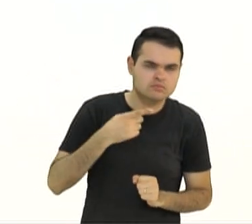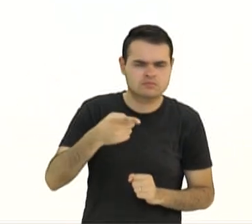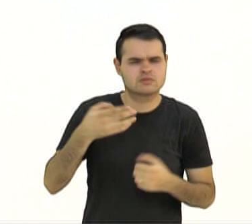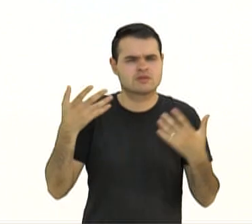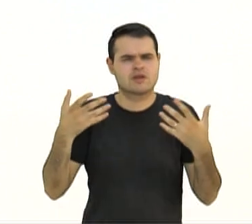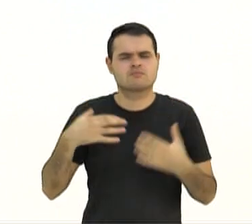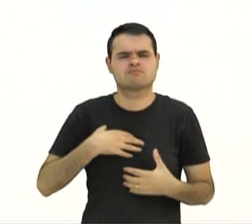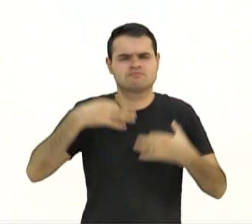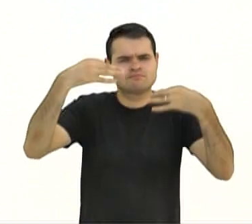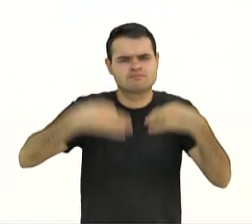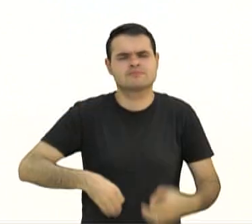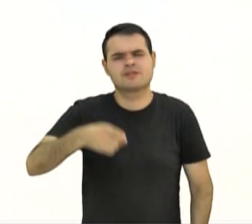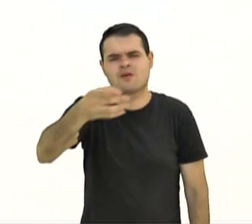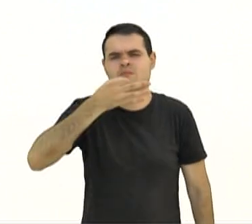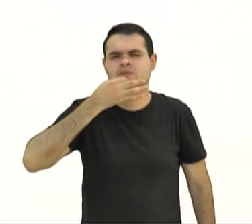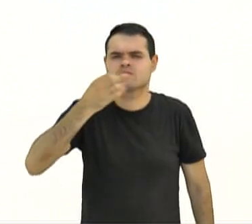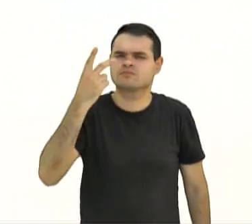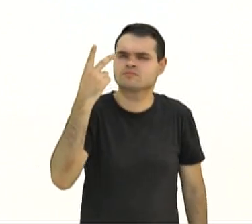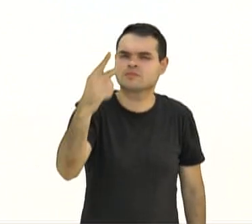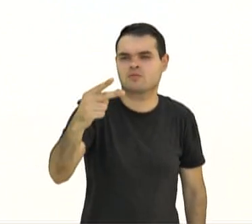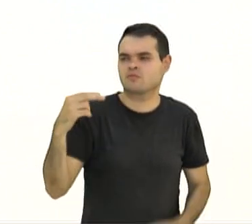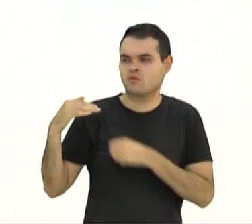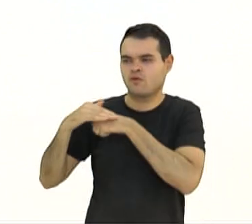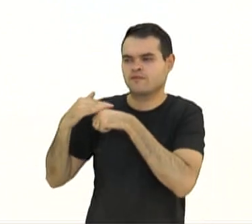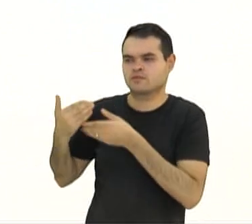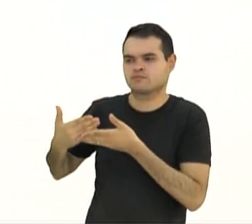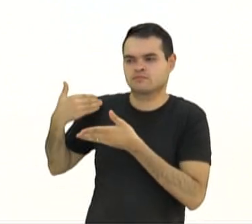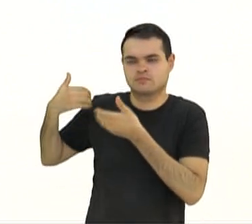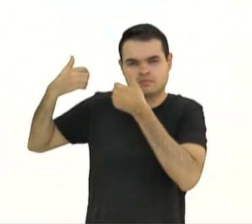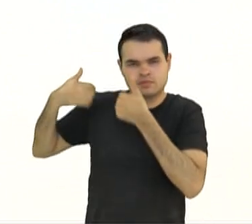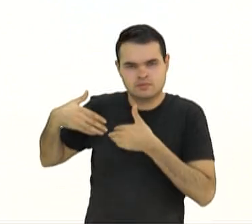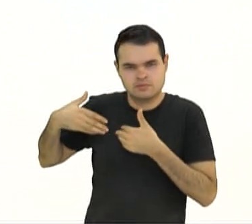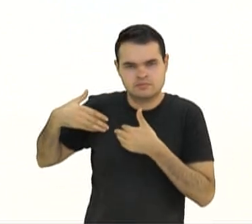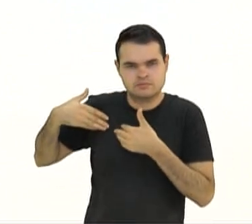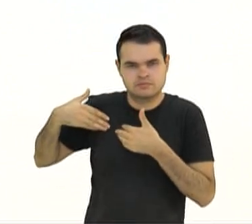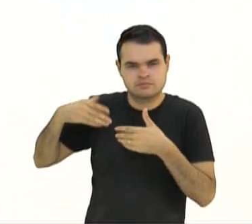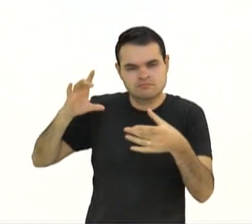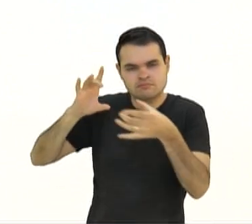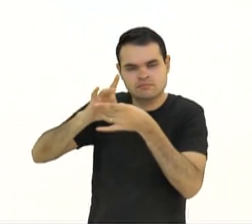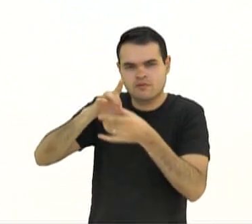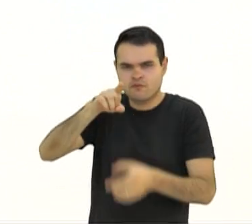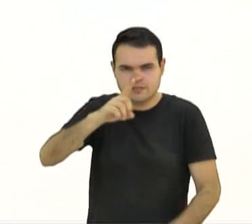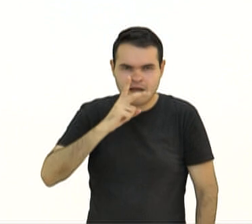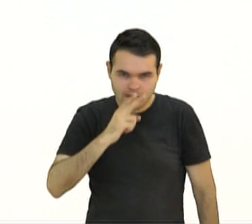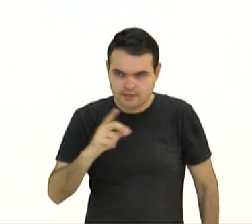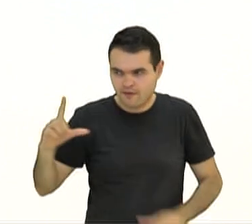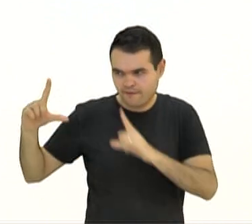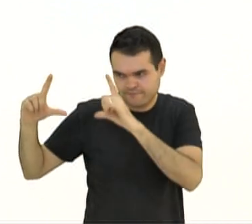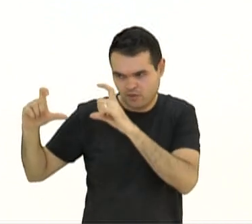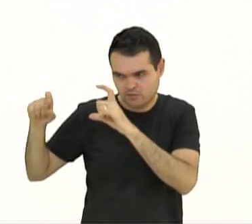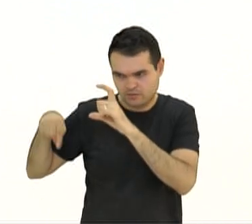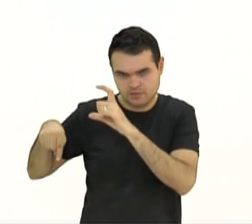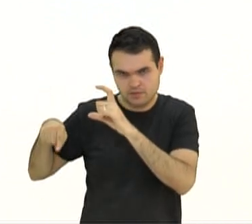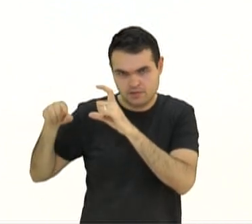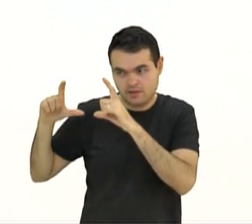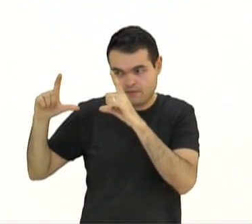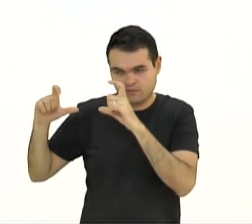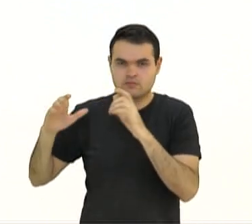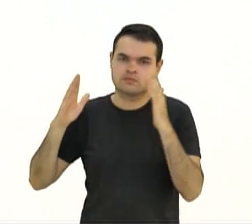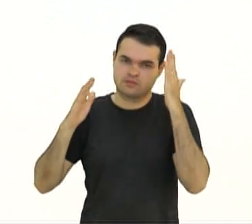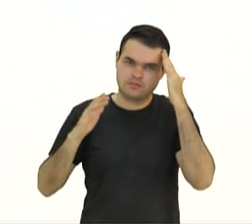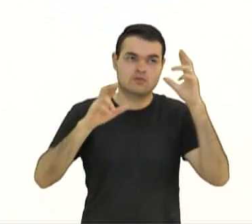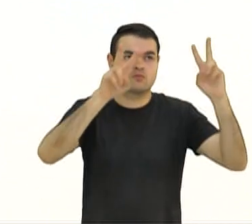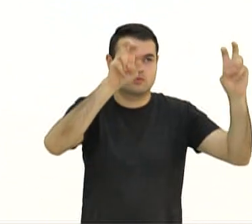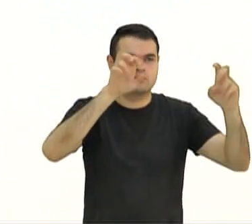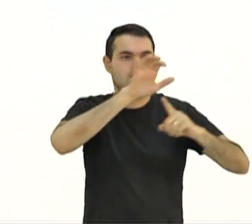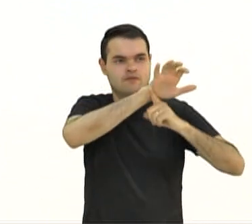bem sincero a partir daquilo que nós conversamos hoje. Você acha que a fotografia... Nós já vimos que o título